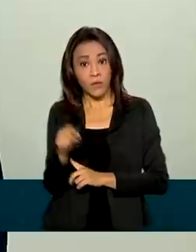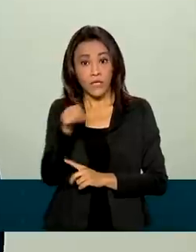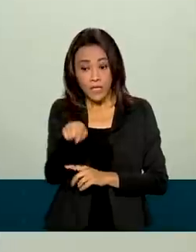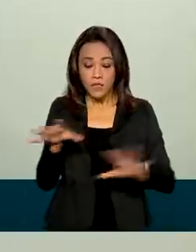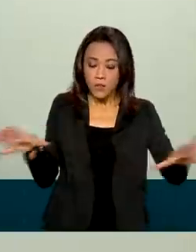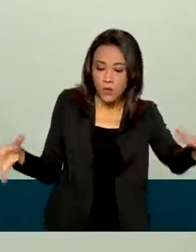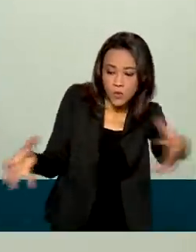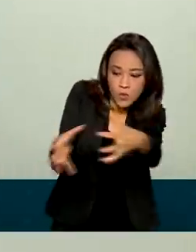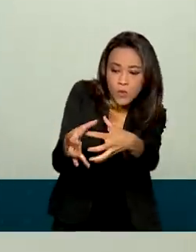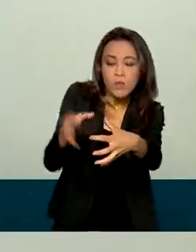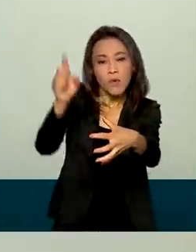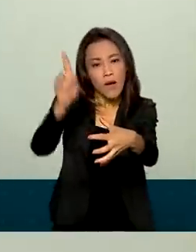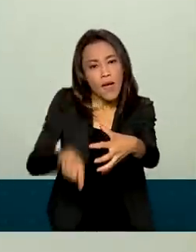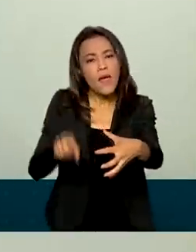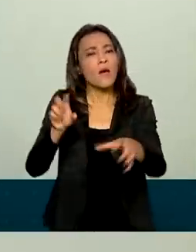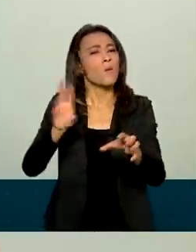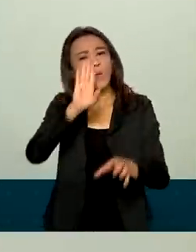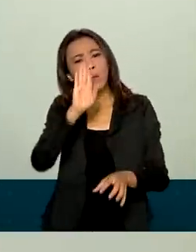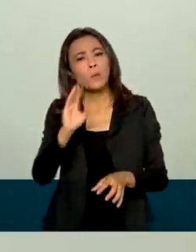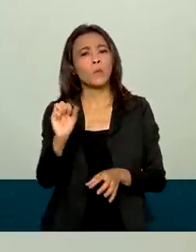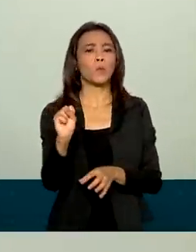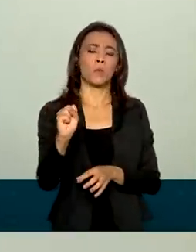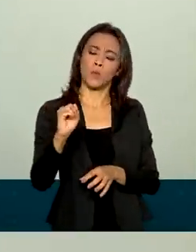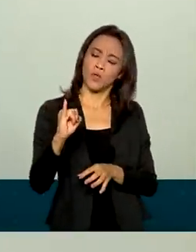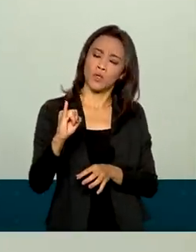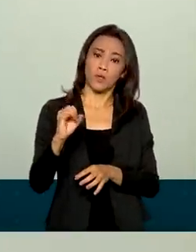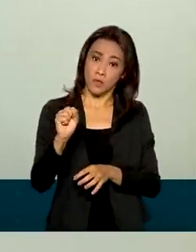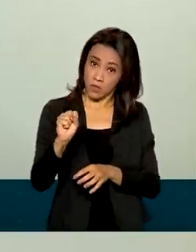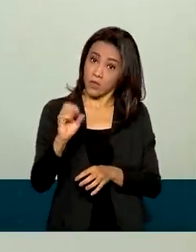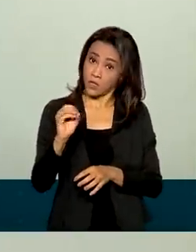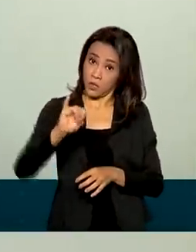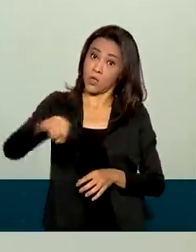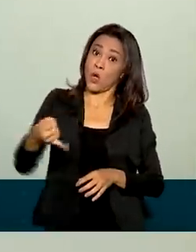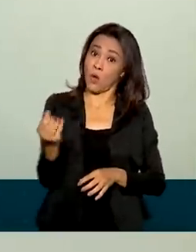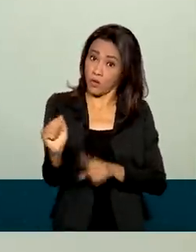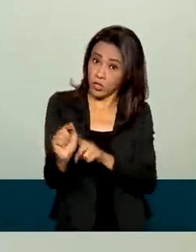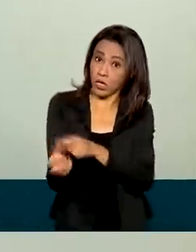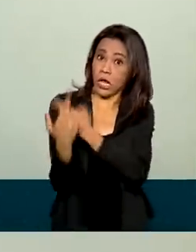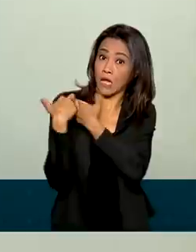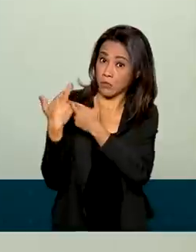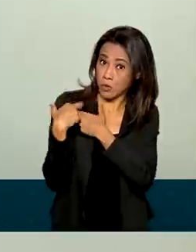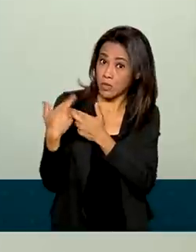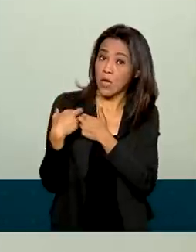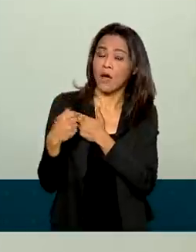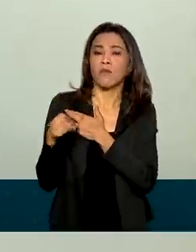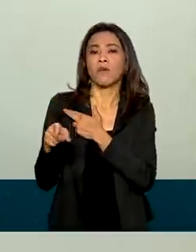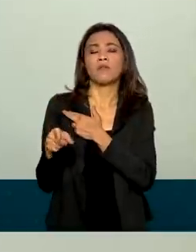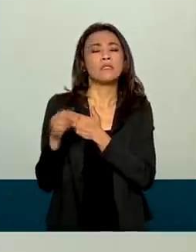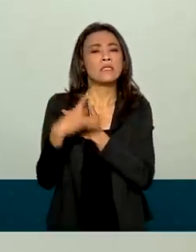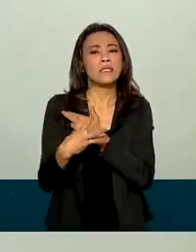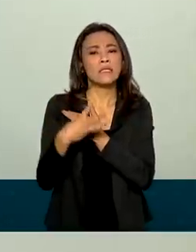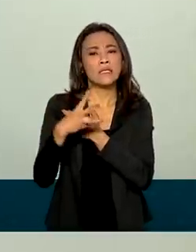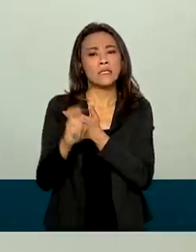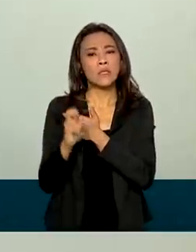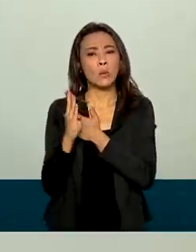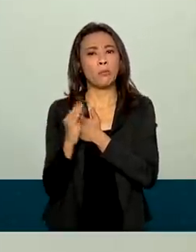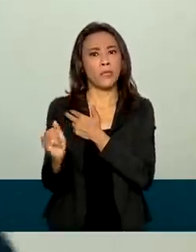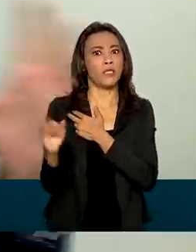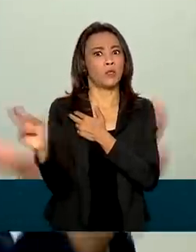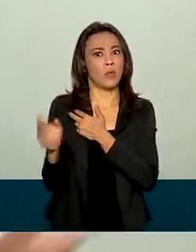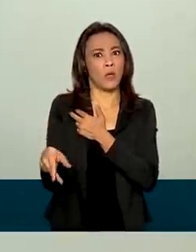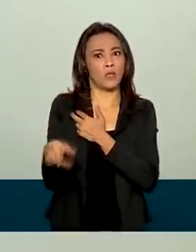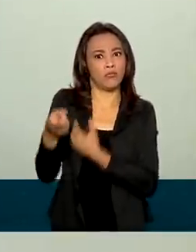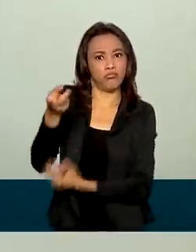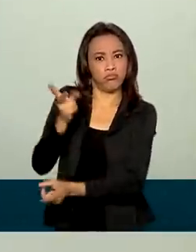o complexo soja, que é o carro-chefe das nossas exportações, responsável por mais de US$ bilhões